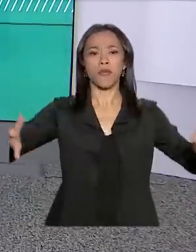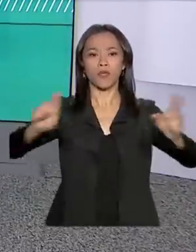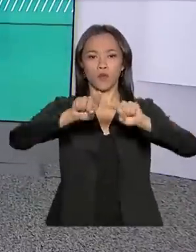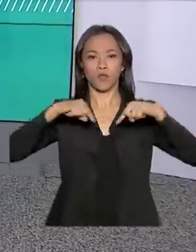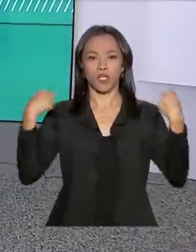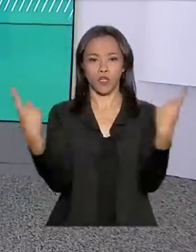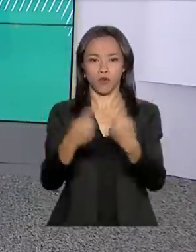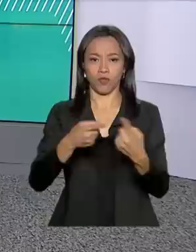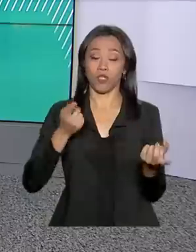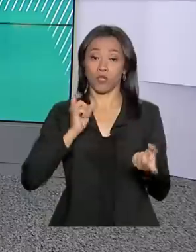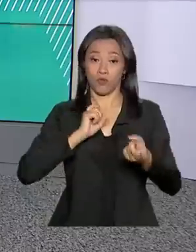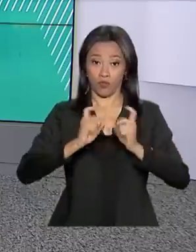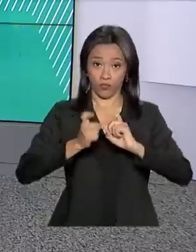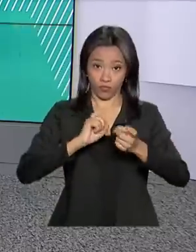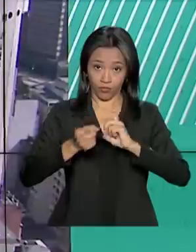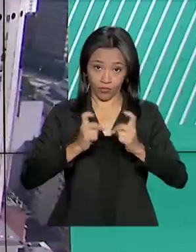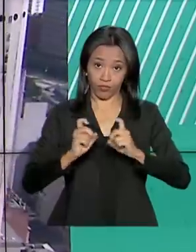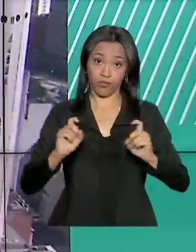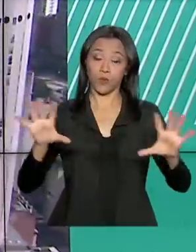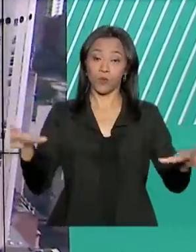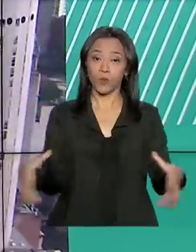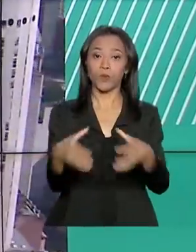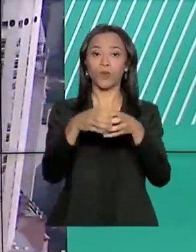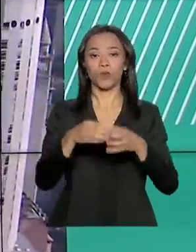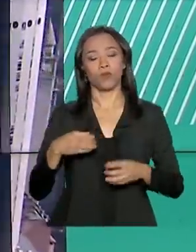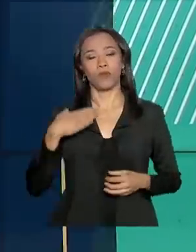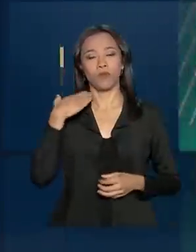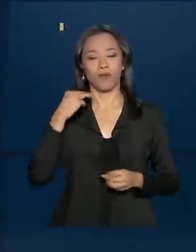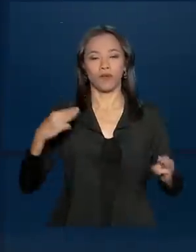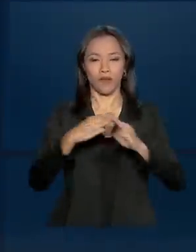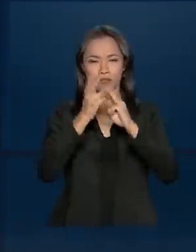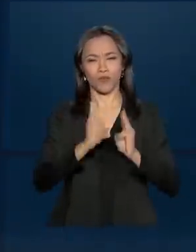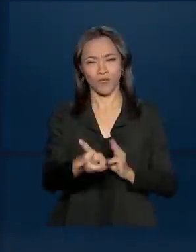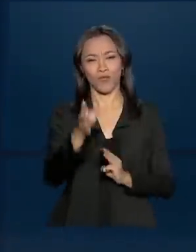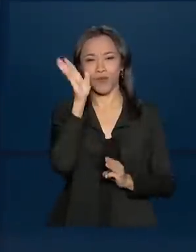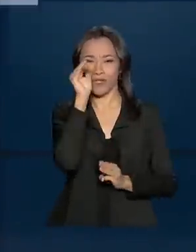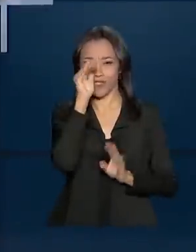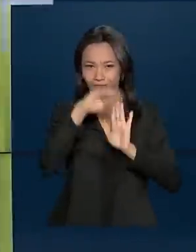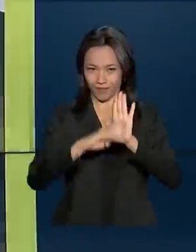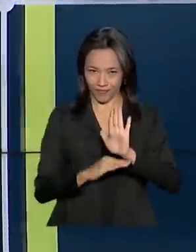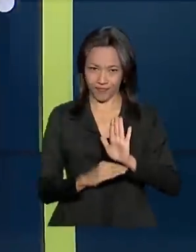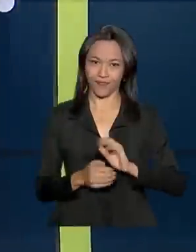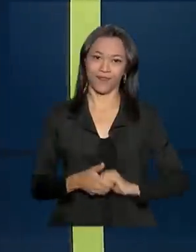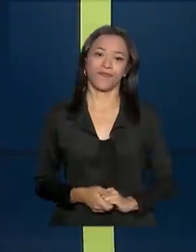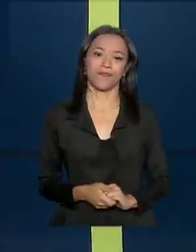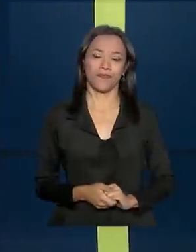de gestores da Nação Caixa. Continue agora com a programação da TV Brasil.